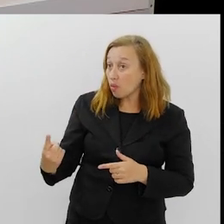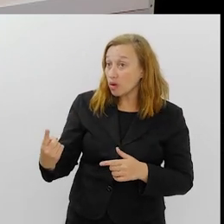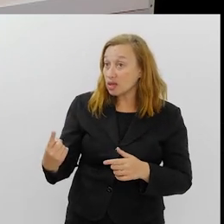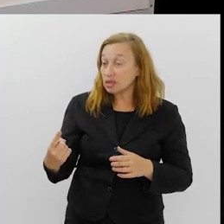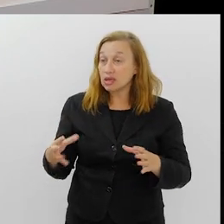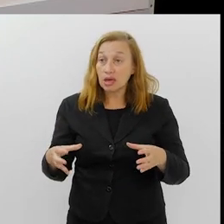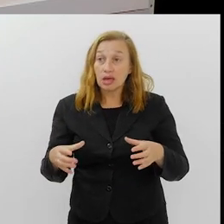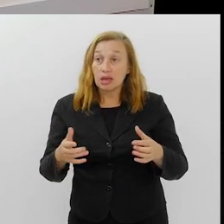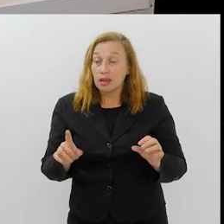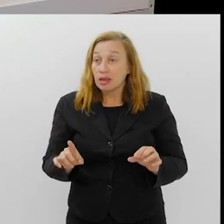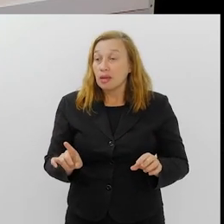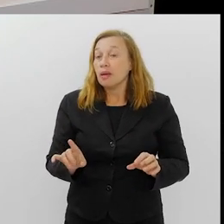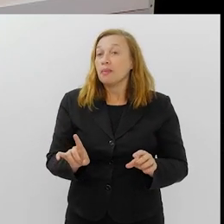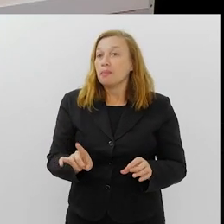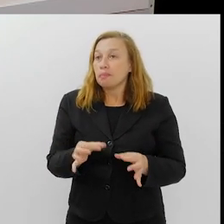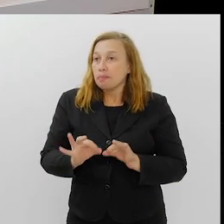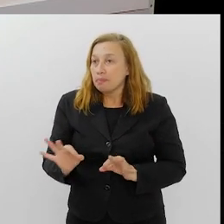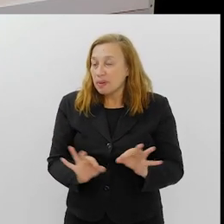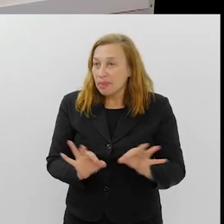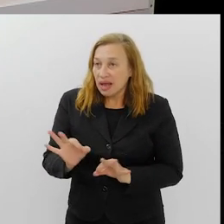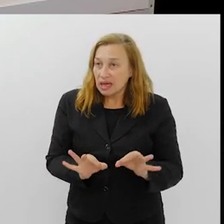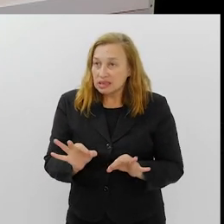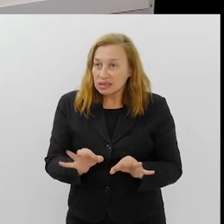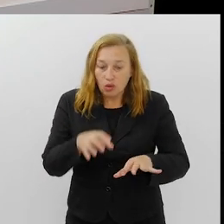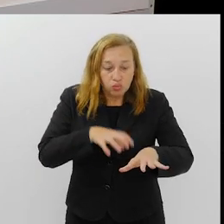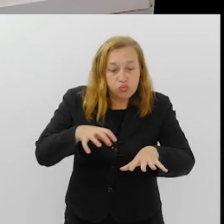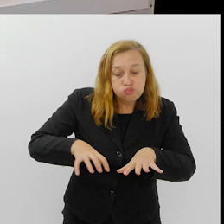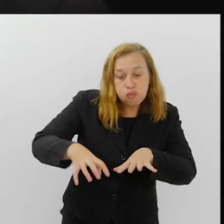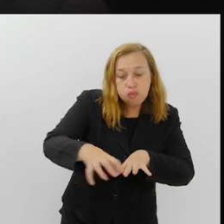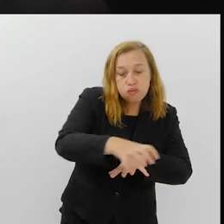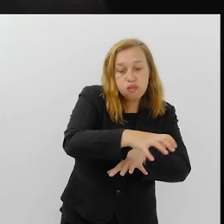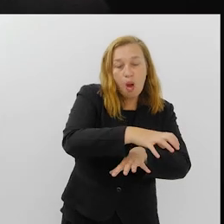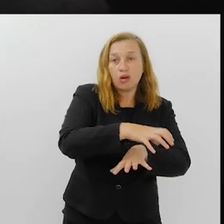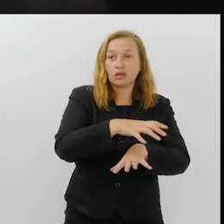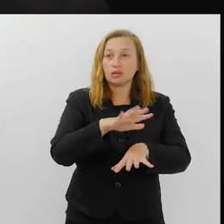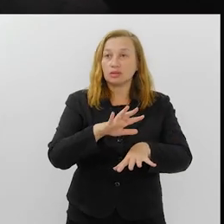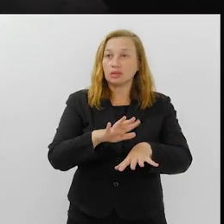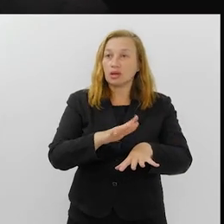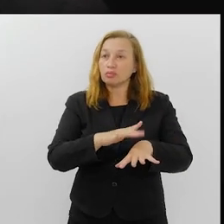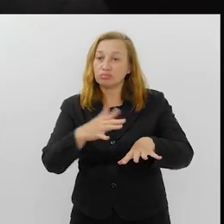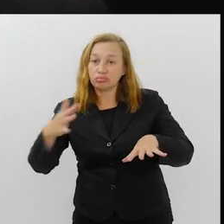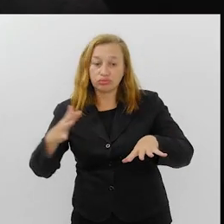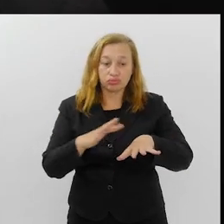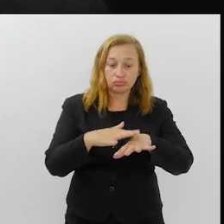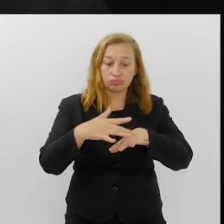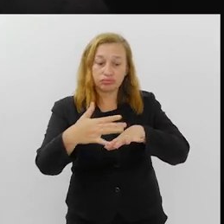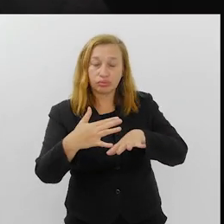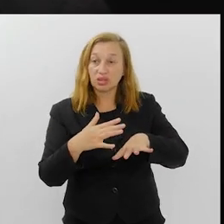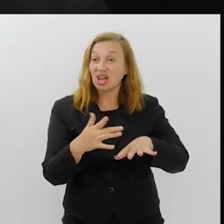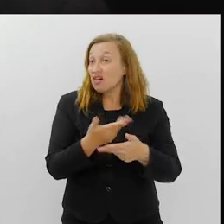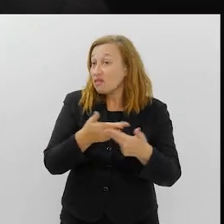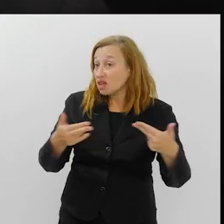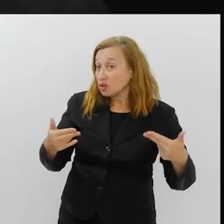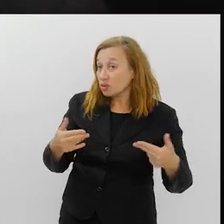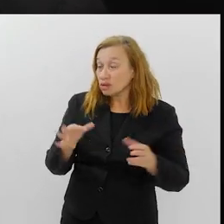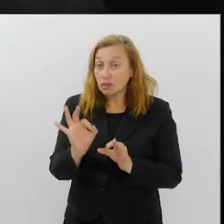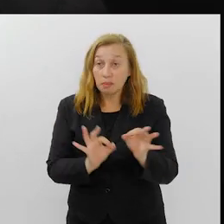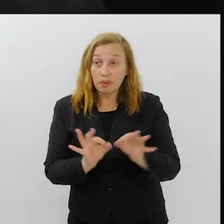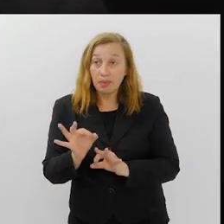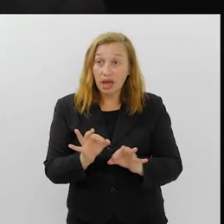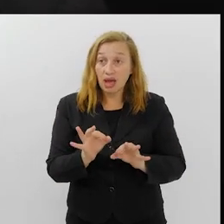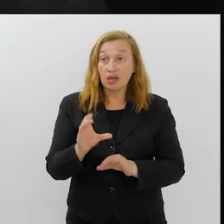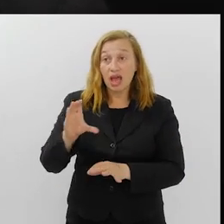depois você vai fazer destaque, depois você vai fazer... Enfim, uma série de coisas que são atribuídas ao